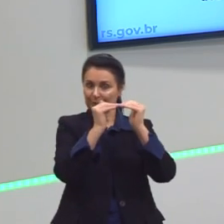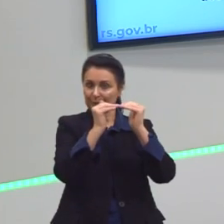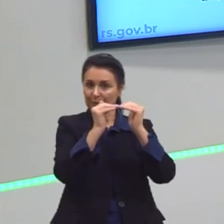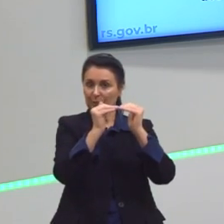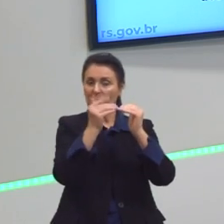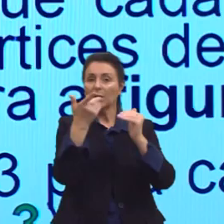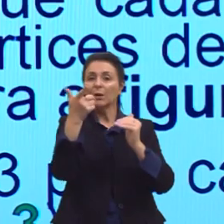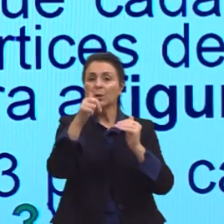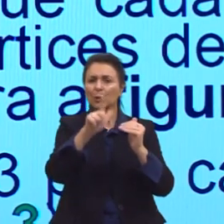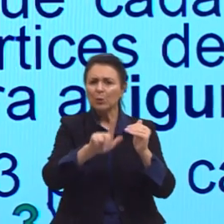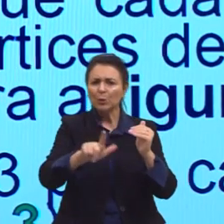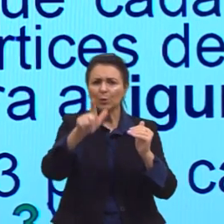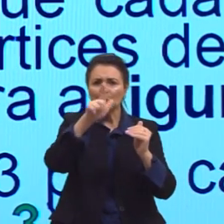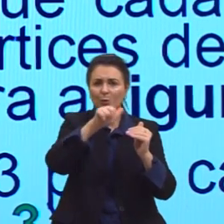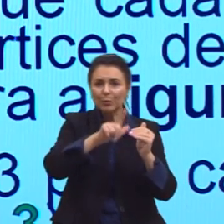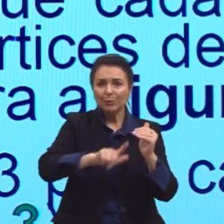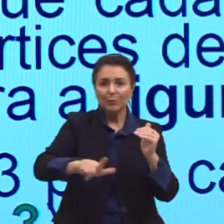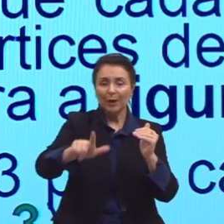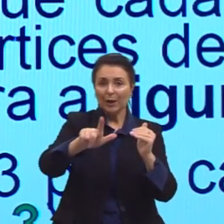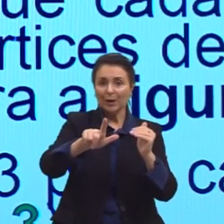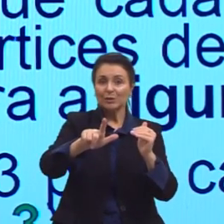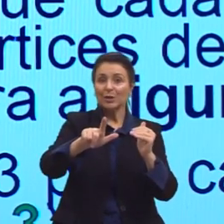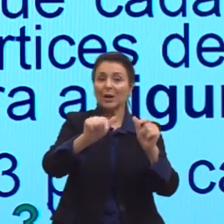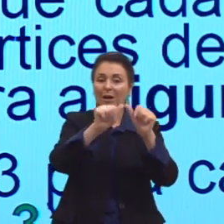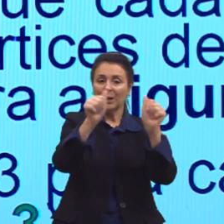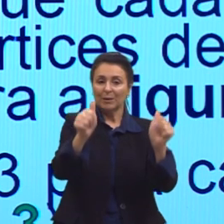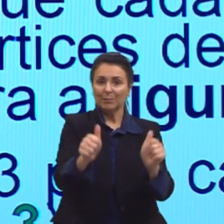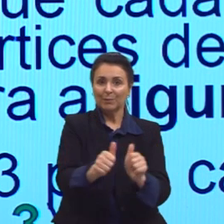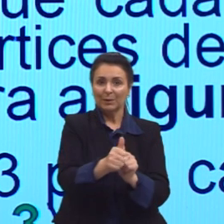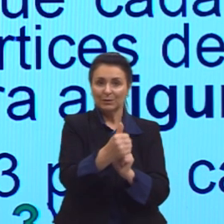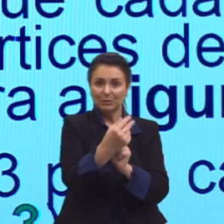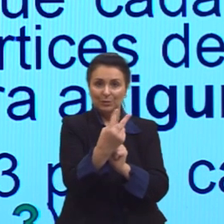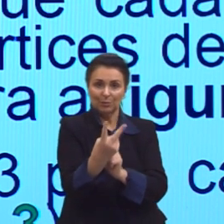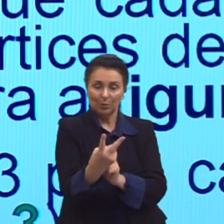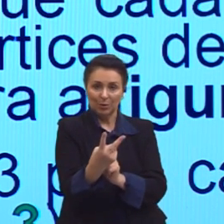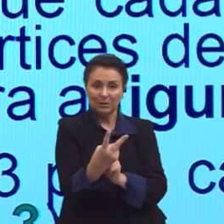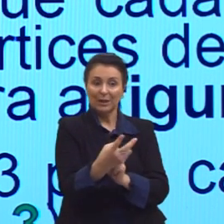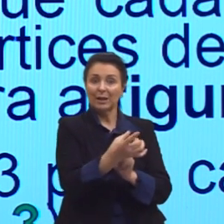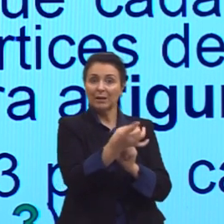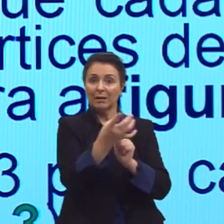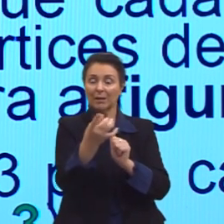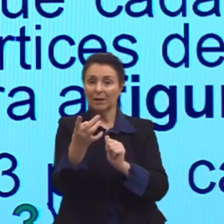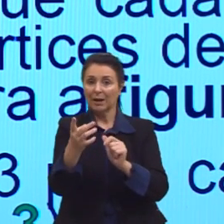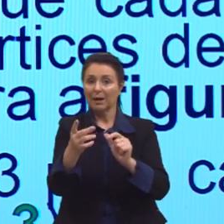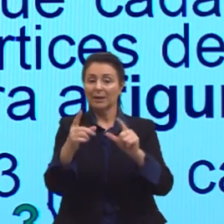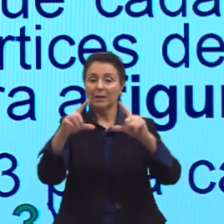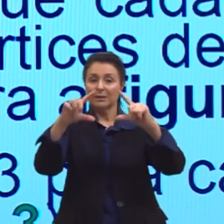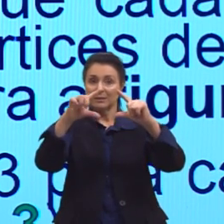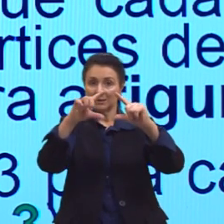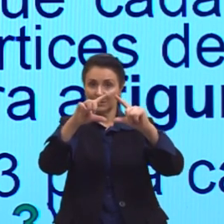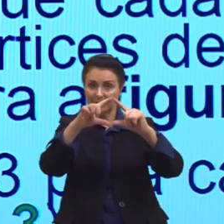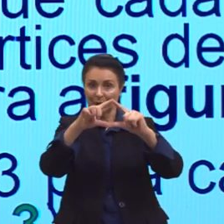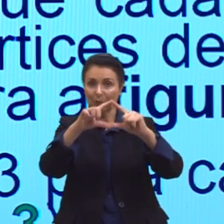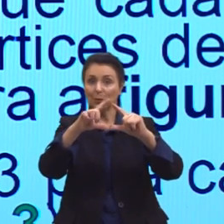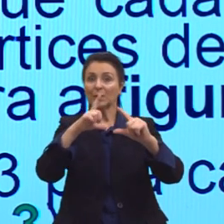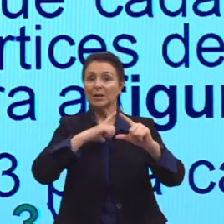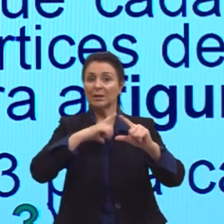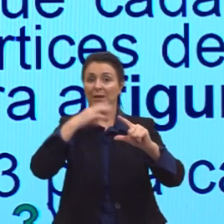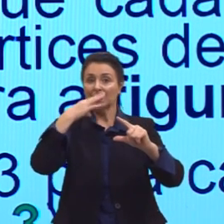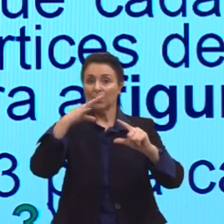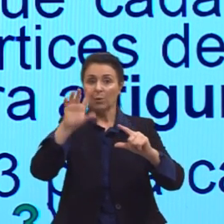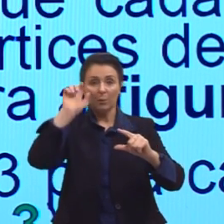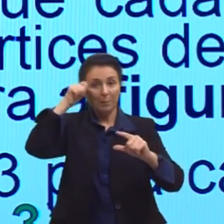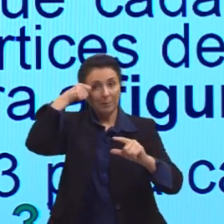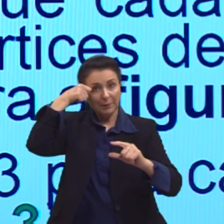toda a figura 2, só que agora em cada um dos triângulos aqui destacados em preto. Então, nós temos essa